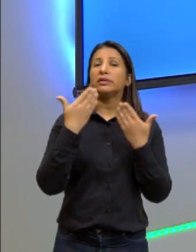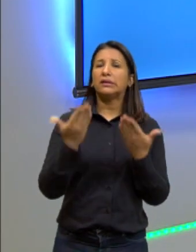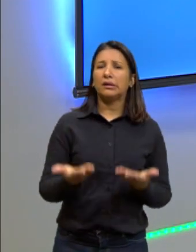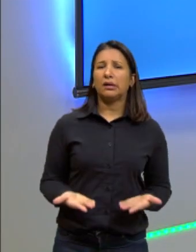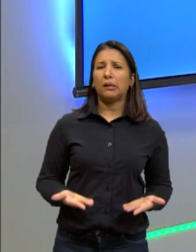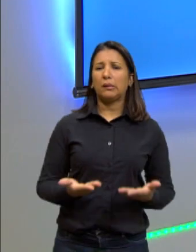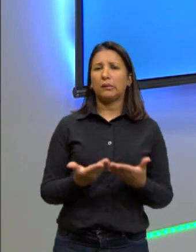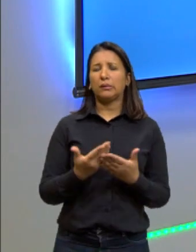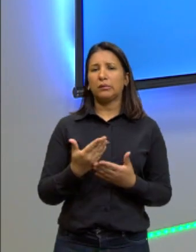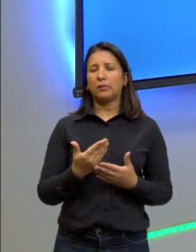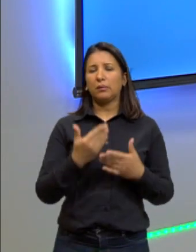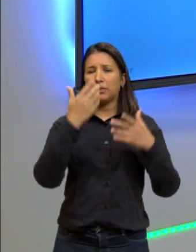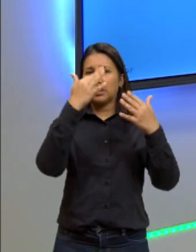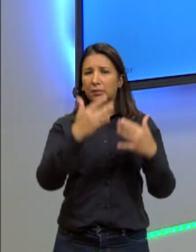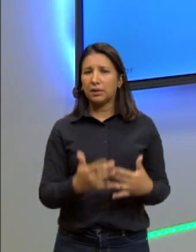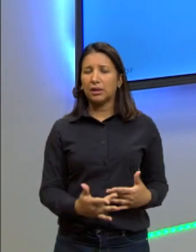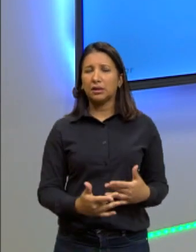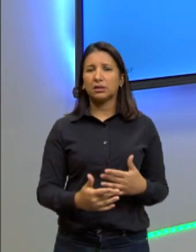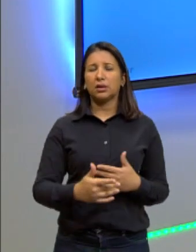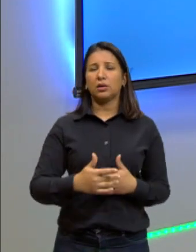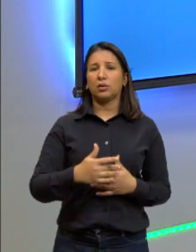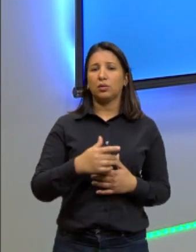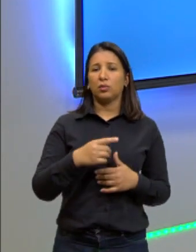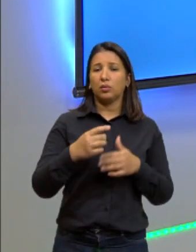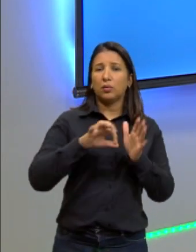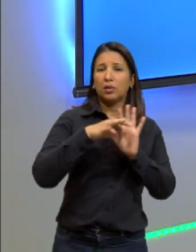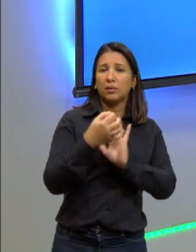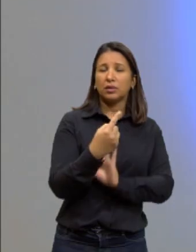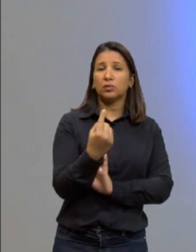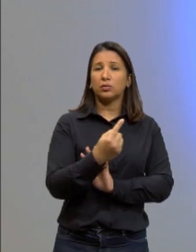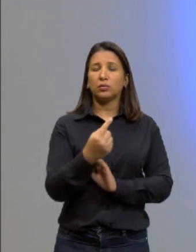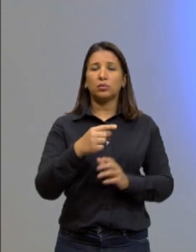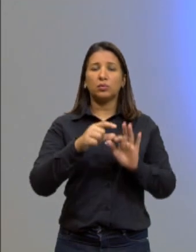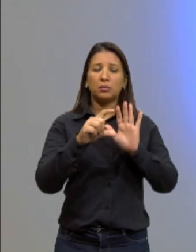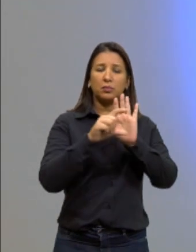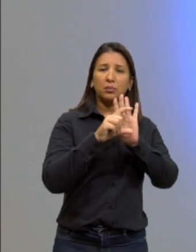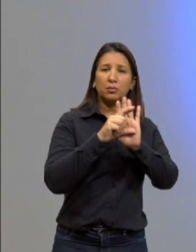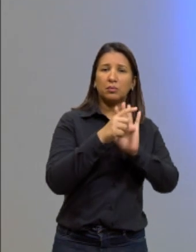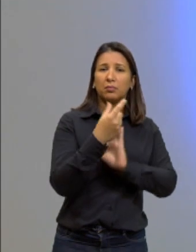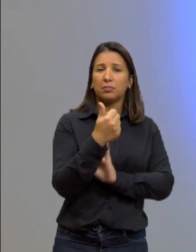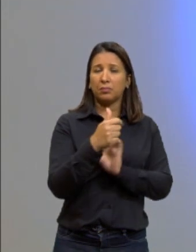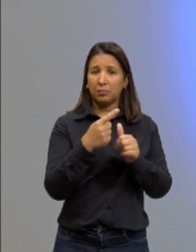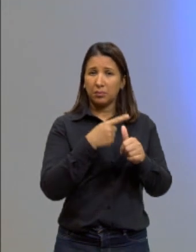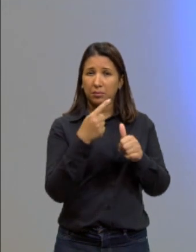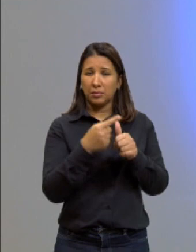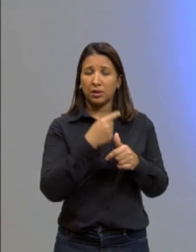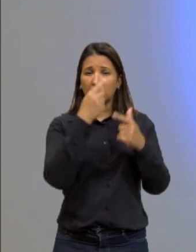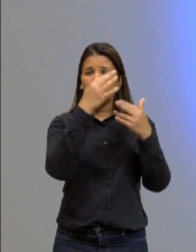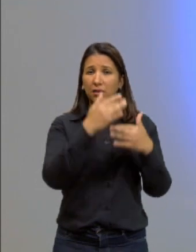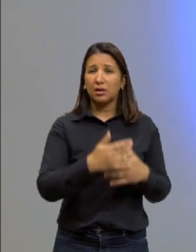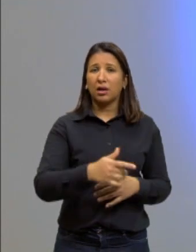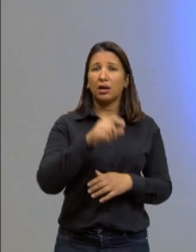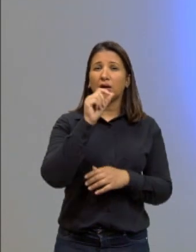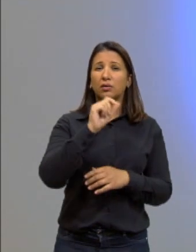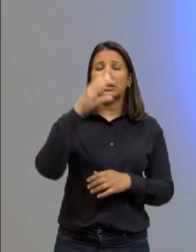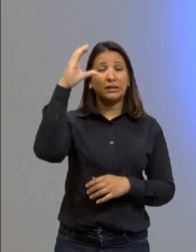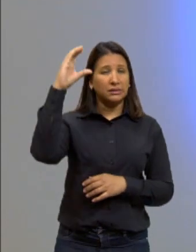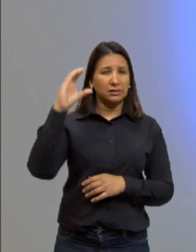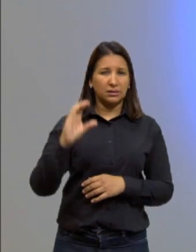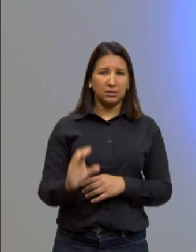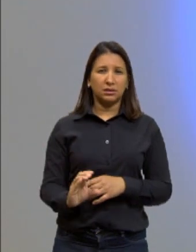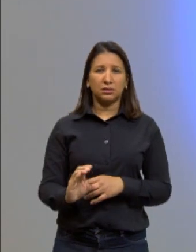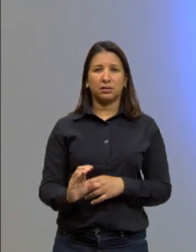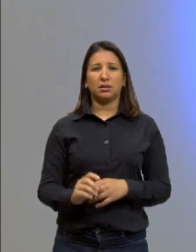pelo argumento 1 dela, no primeiro parágrafo, ela vai falar sobre cidadania